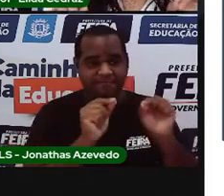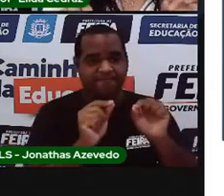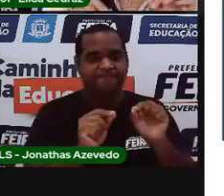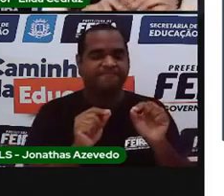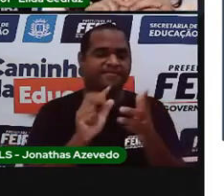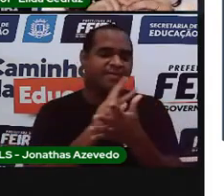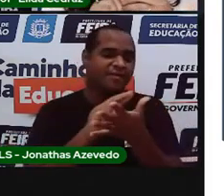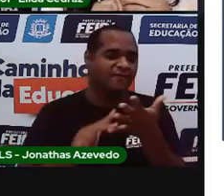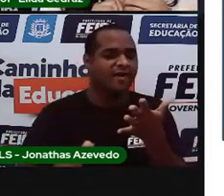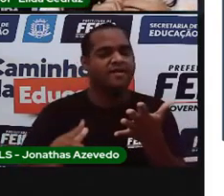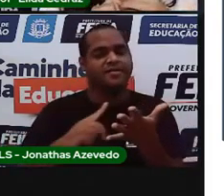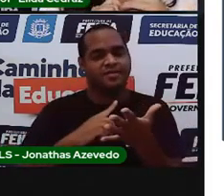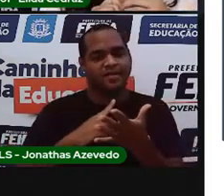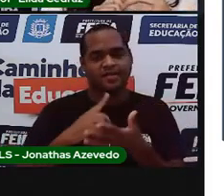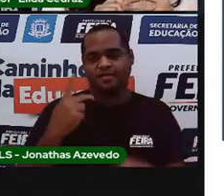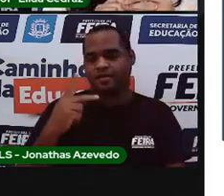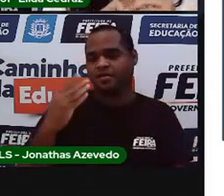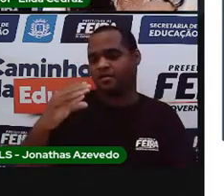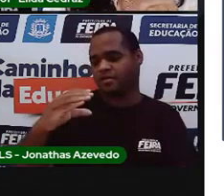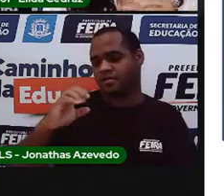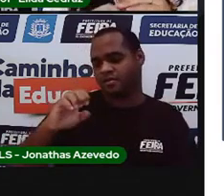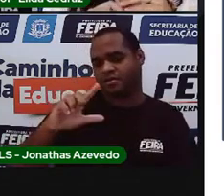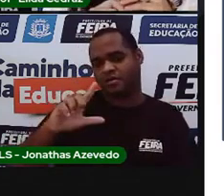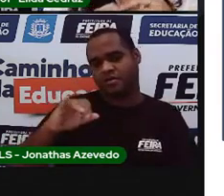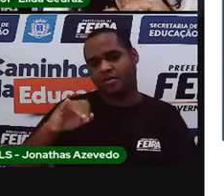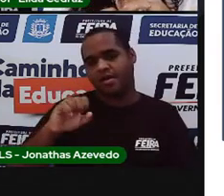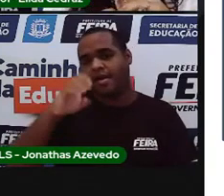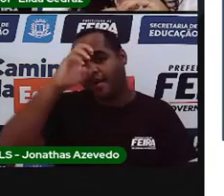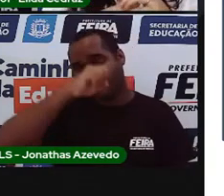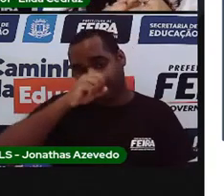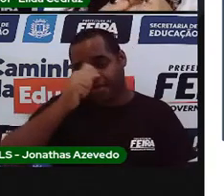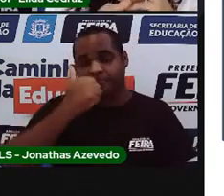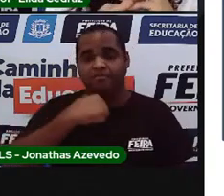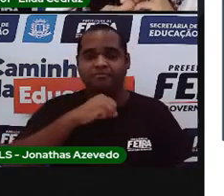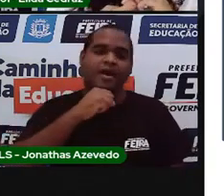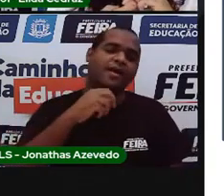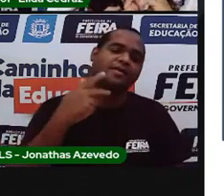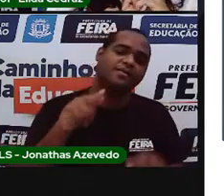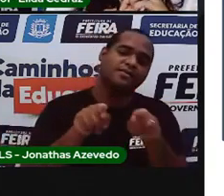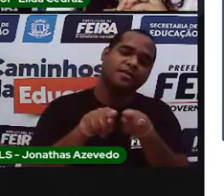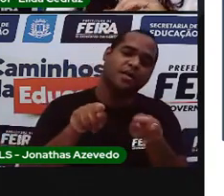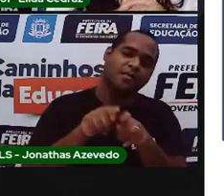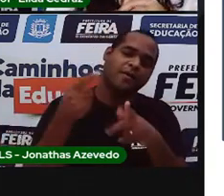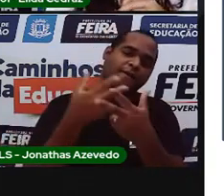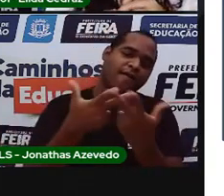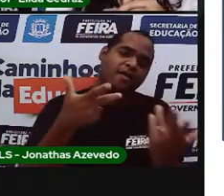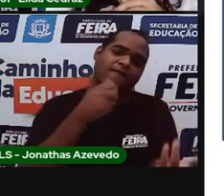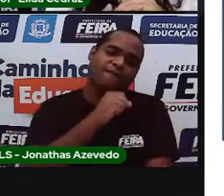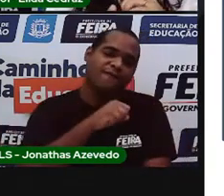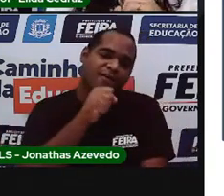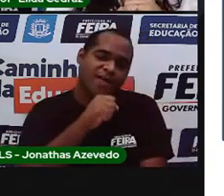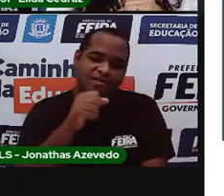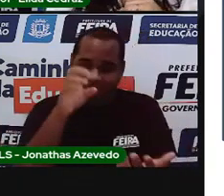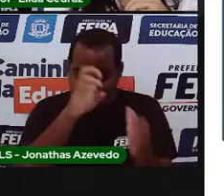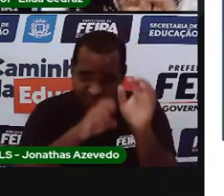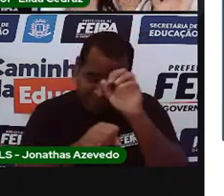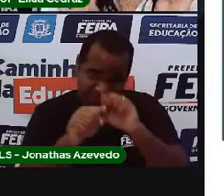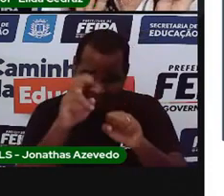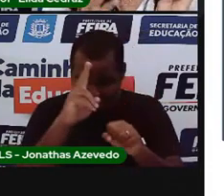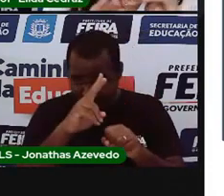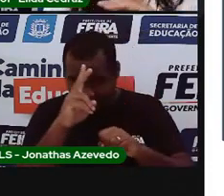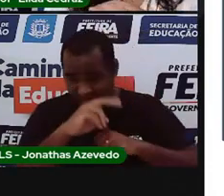coisas que Cecília aprendeu com a sua mãe e com as suas avós? Você lembra?